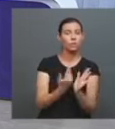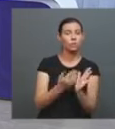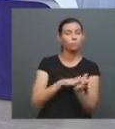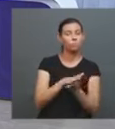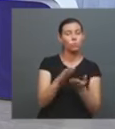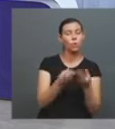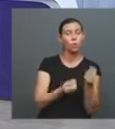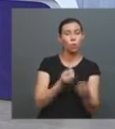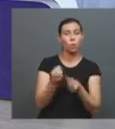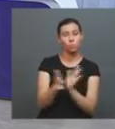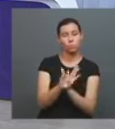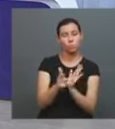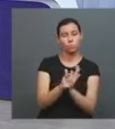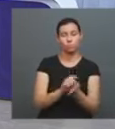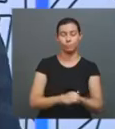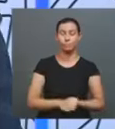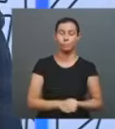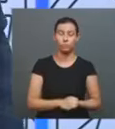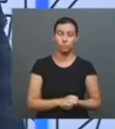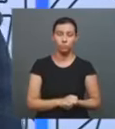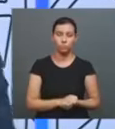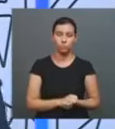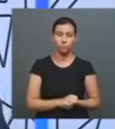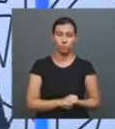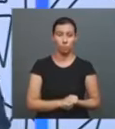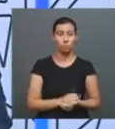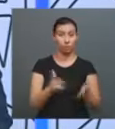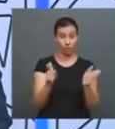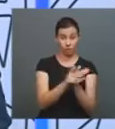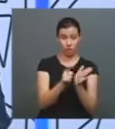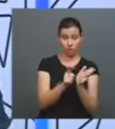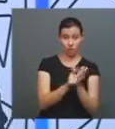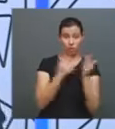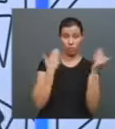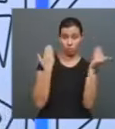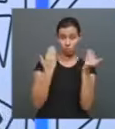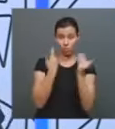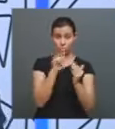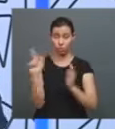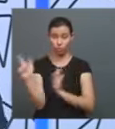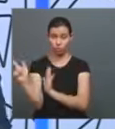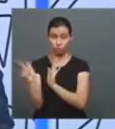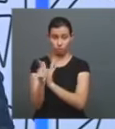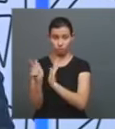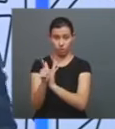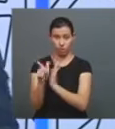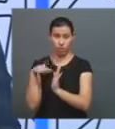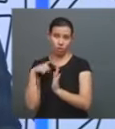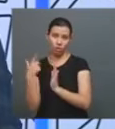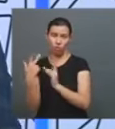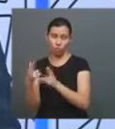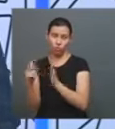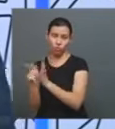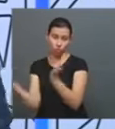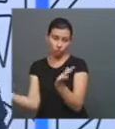vê essa questão? O livro impresso, ao contrário de, talvez, de outros meios impressos de comunicação que nós temos, ele é o que tem mais tendência